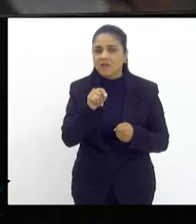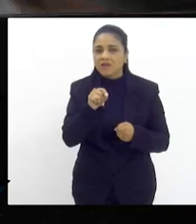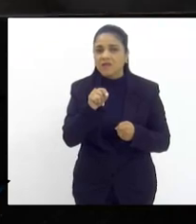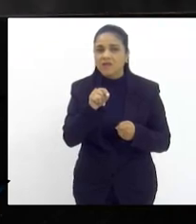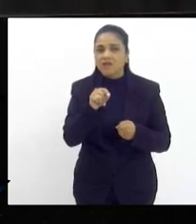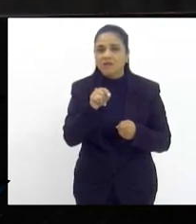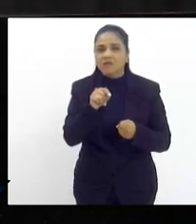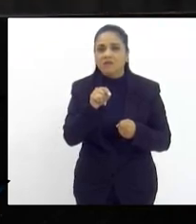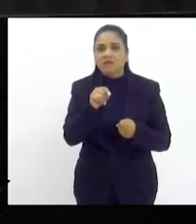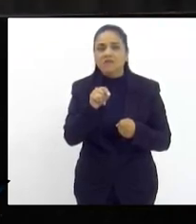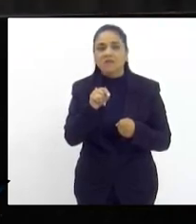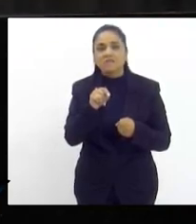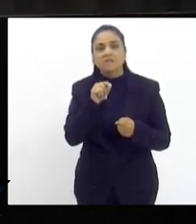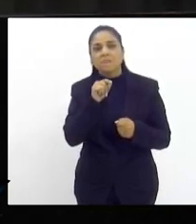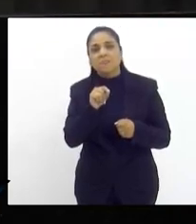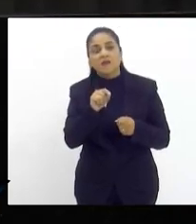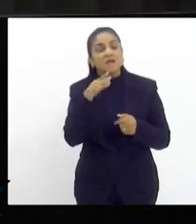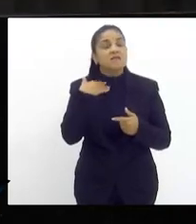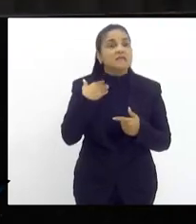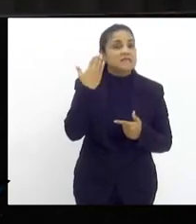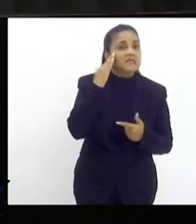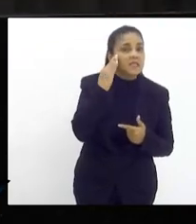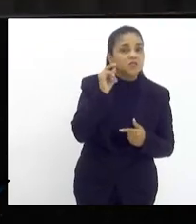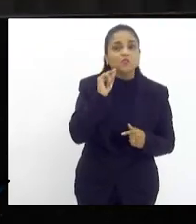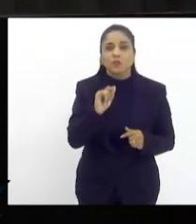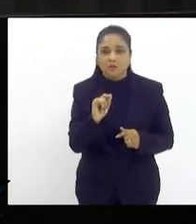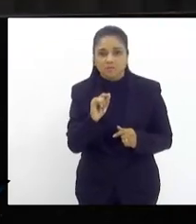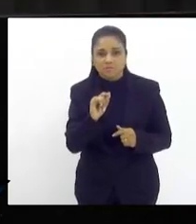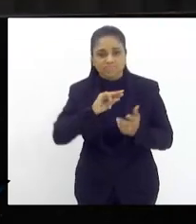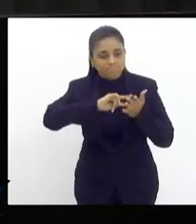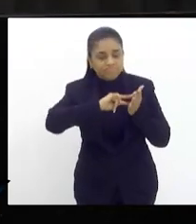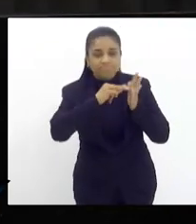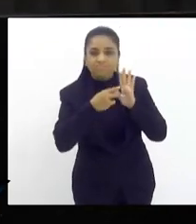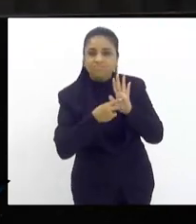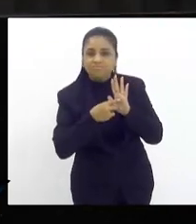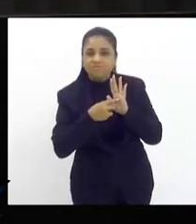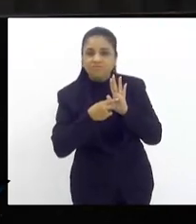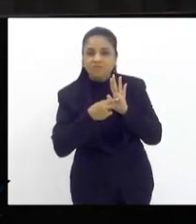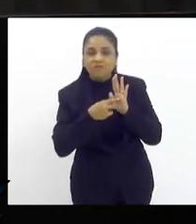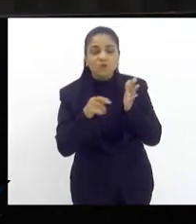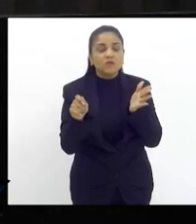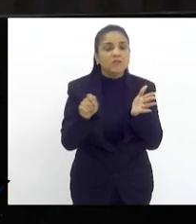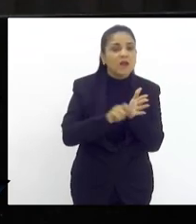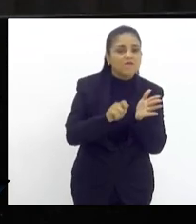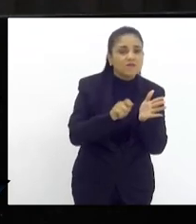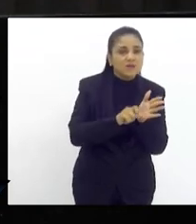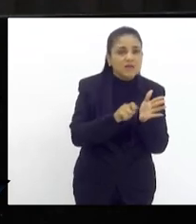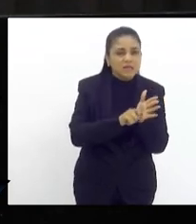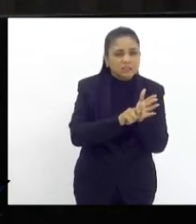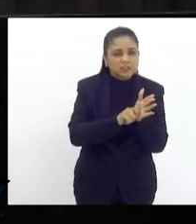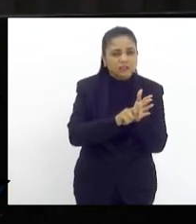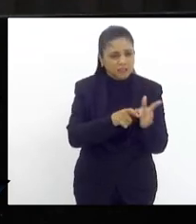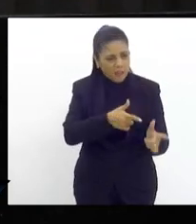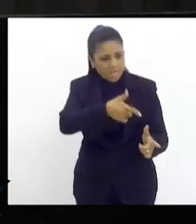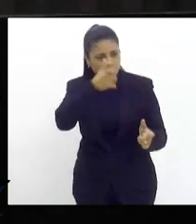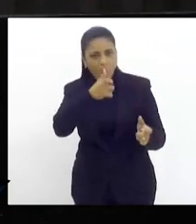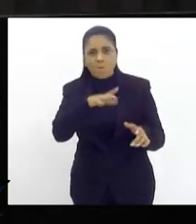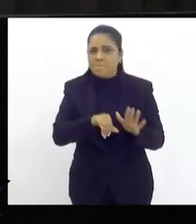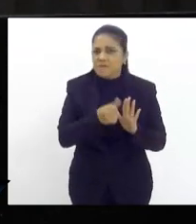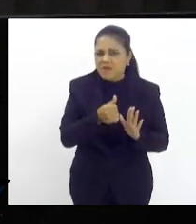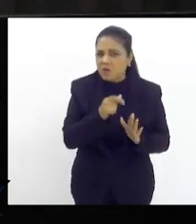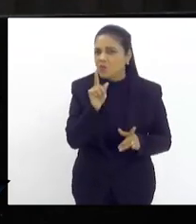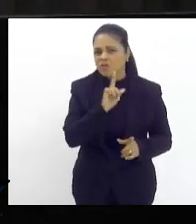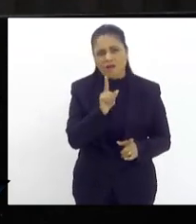agressão alguns entendem que primeiro eles tem que tem o traficante ou quem seja tem que efetuar o tiro negativo amigo